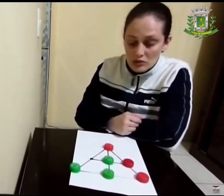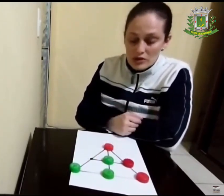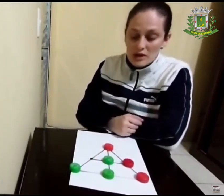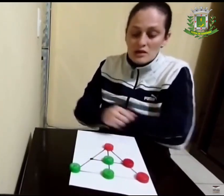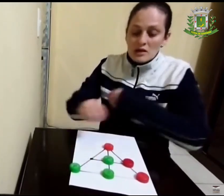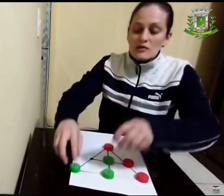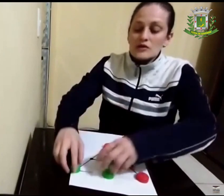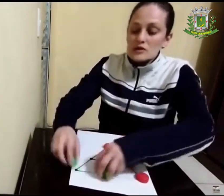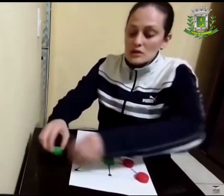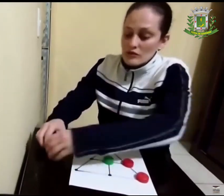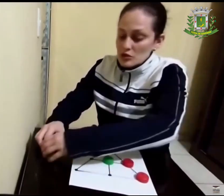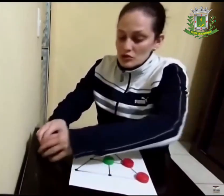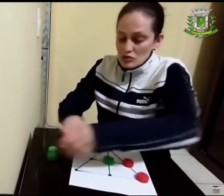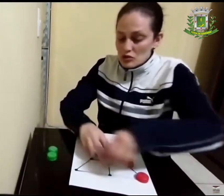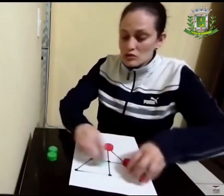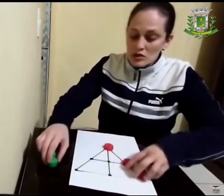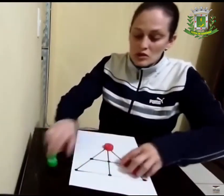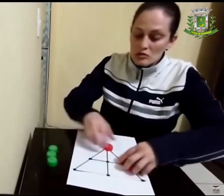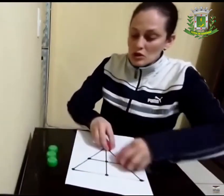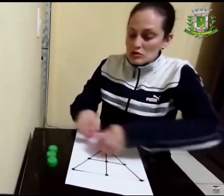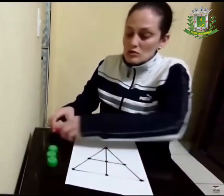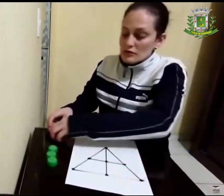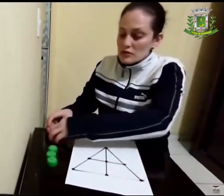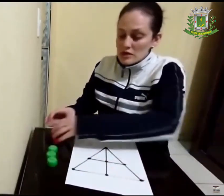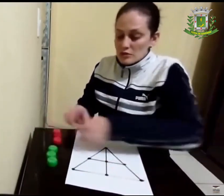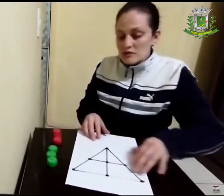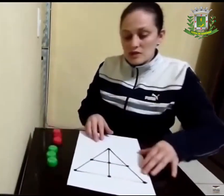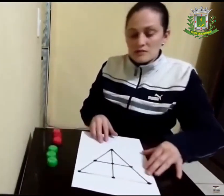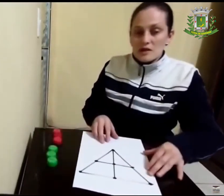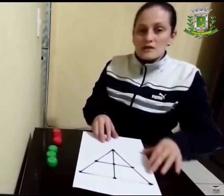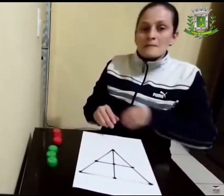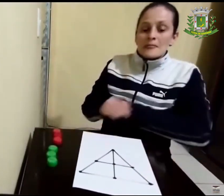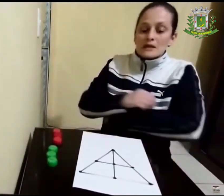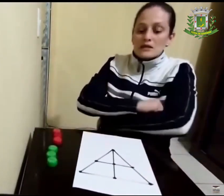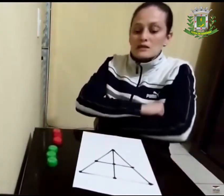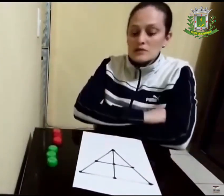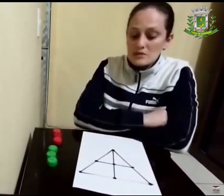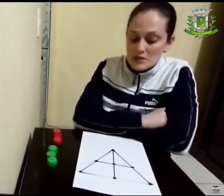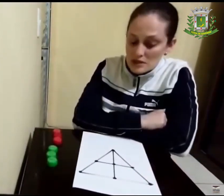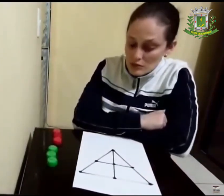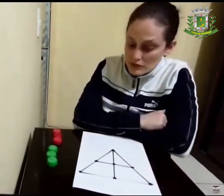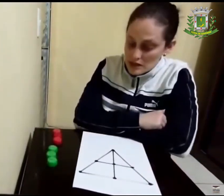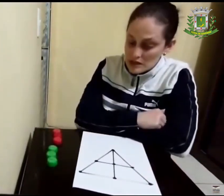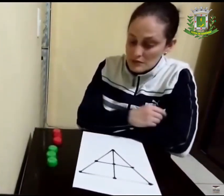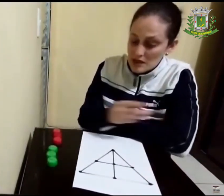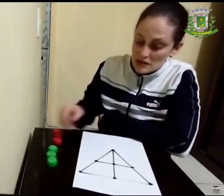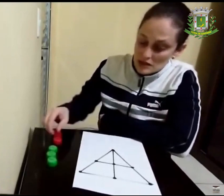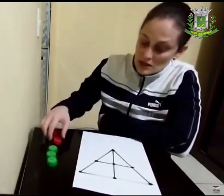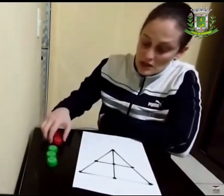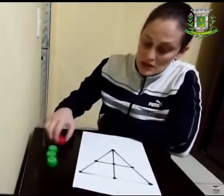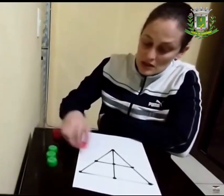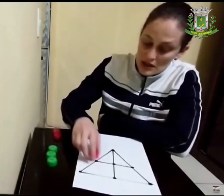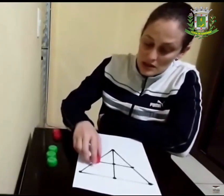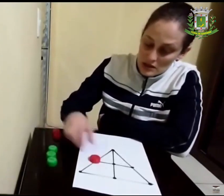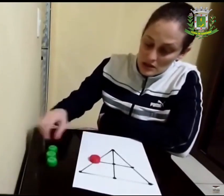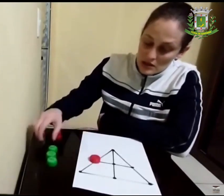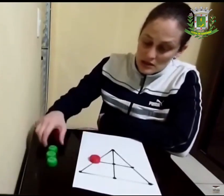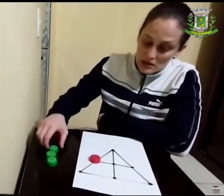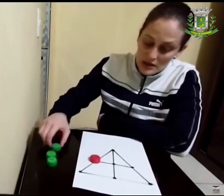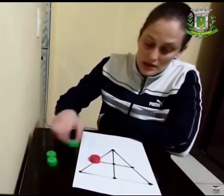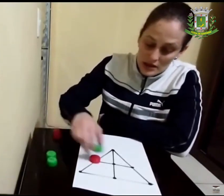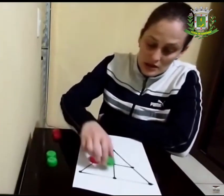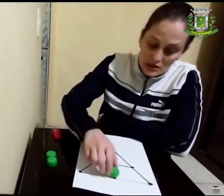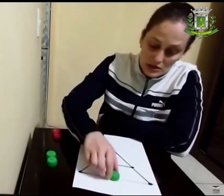aqui do ponto, ok? Vou iniciar novamente o jogo com uma outra configuração pra vocês verem que vocês precisam movimentar as peças, tá?